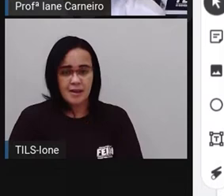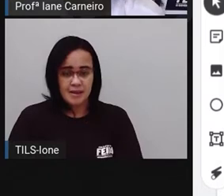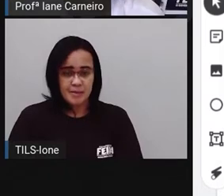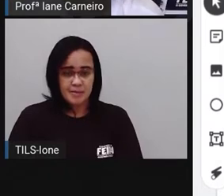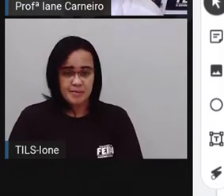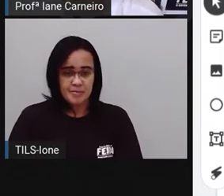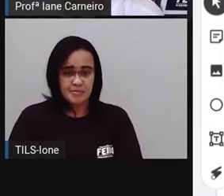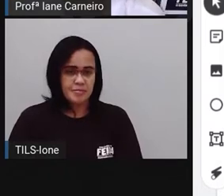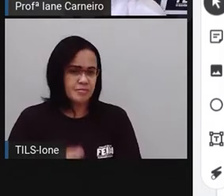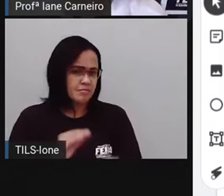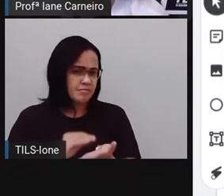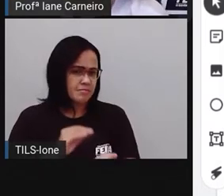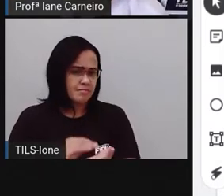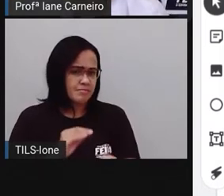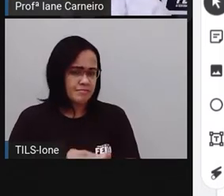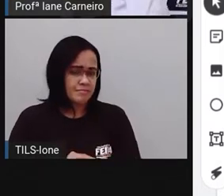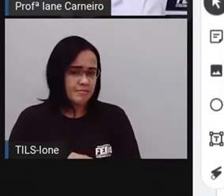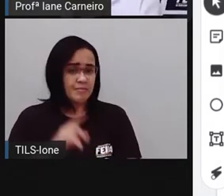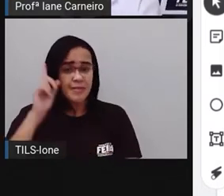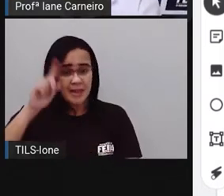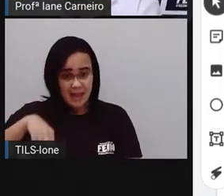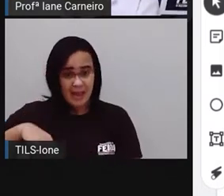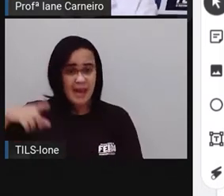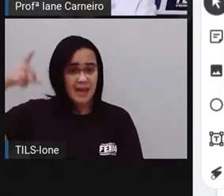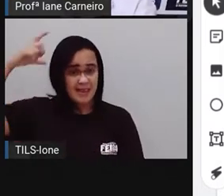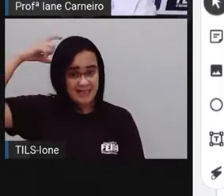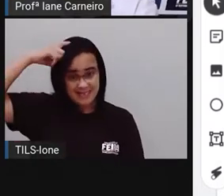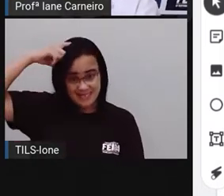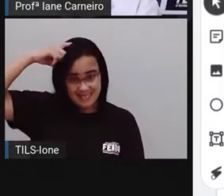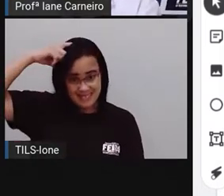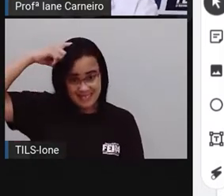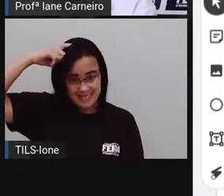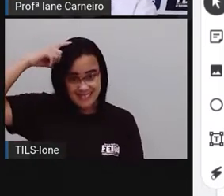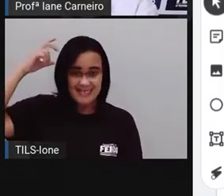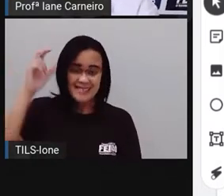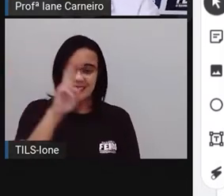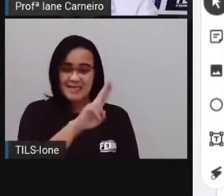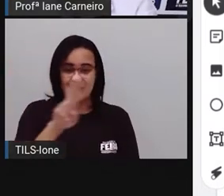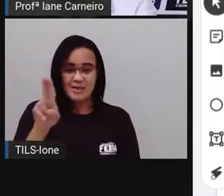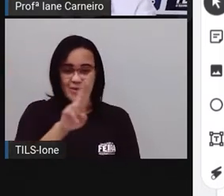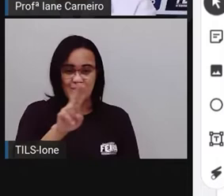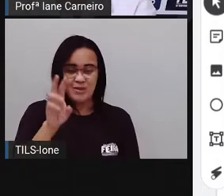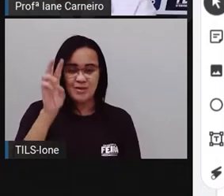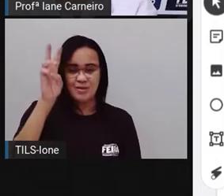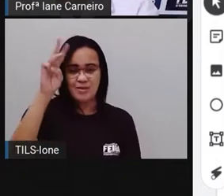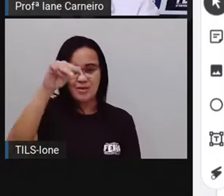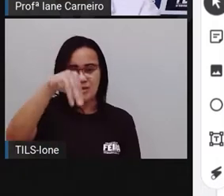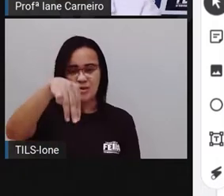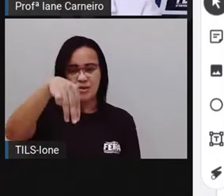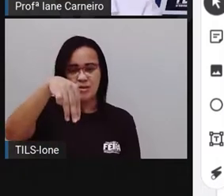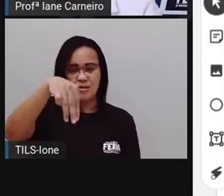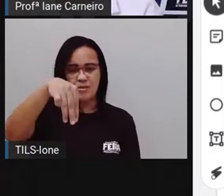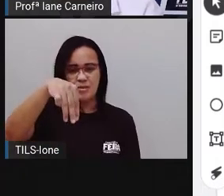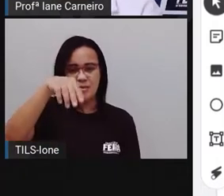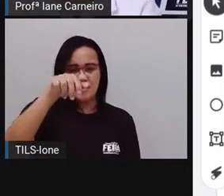Esta é a... Princesa Maribel. Lembram da primeira parte da história? Deixa eu mostrar pra vocês aqui.